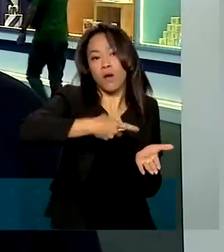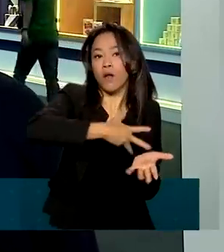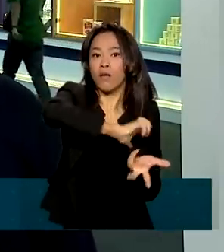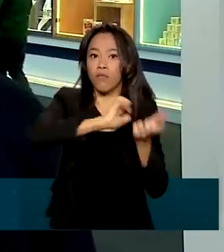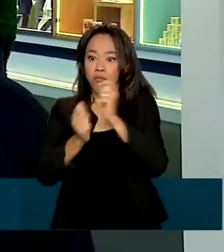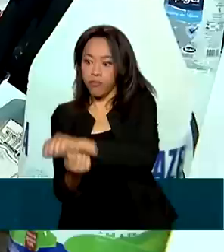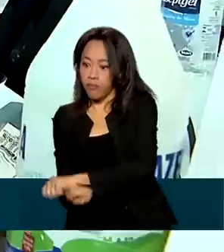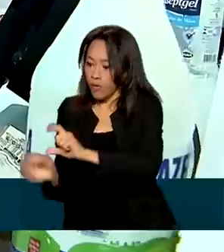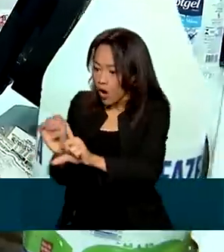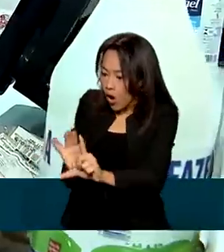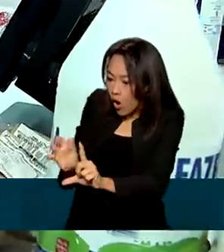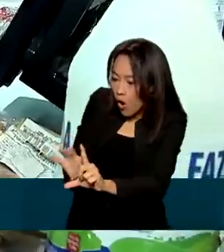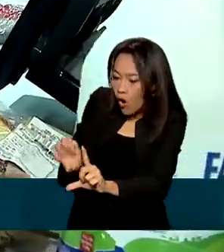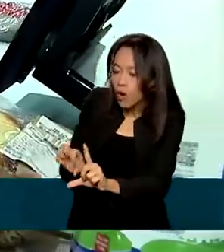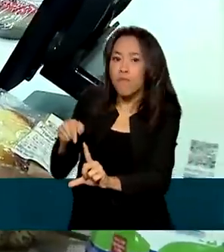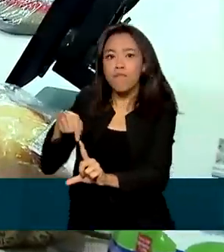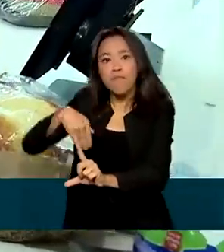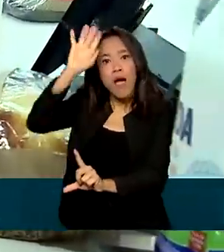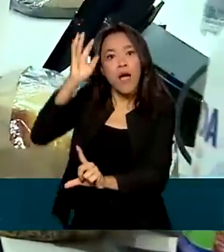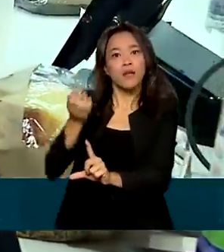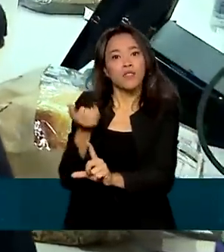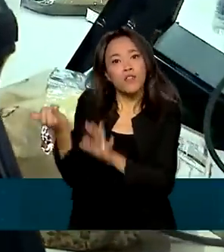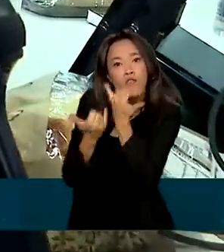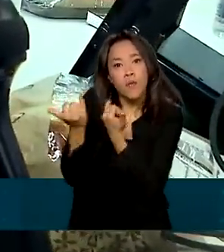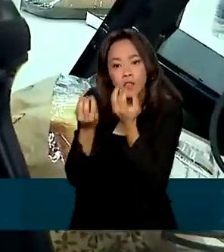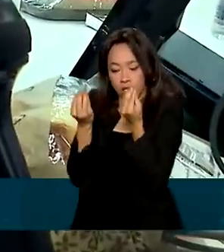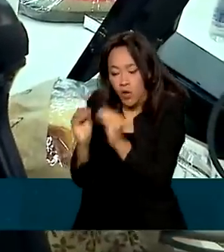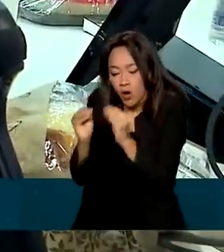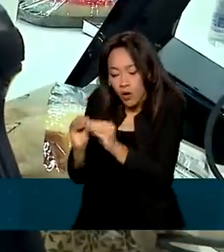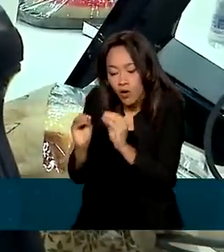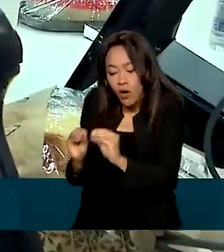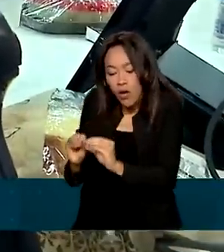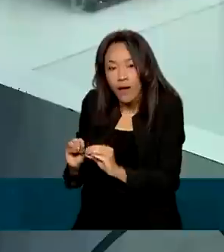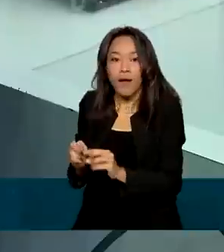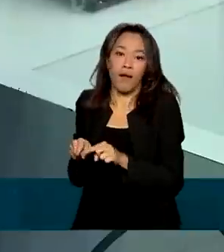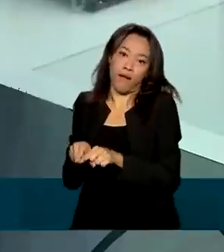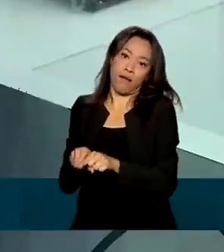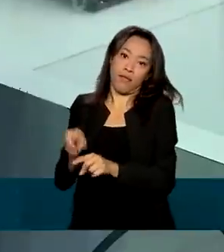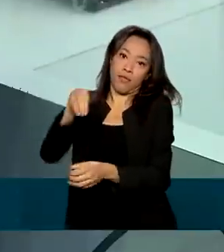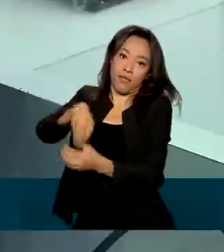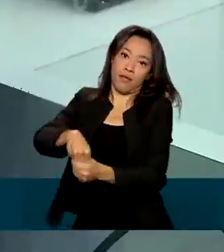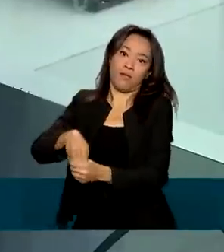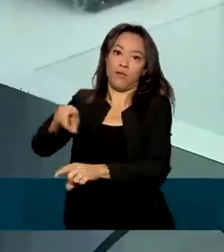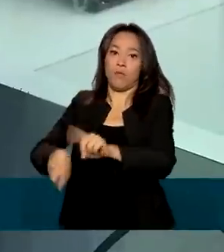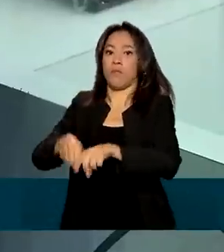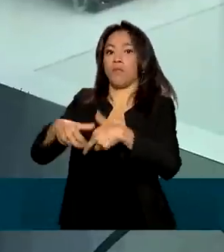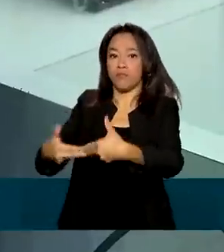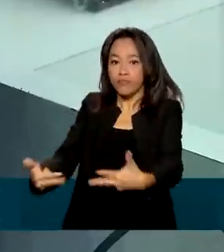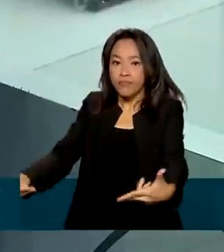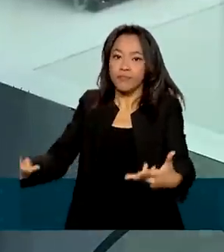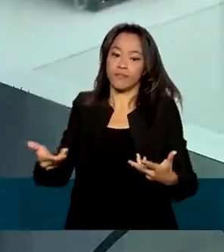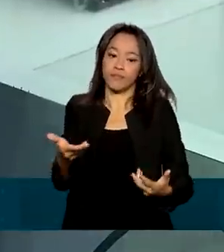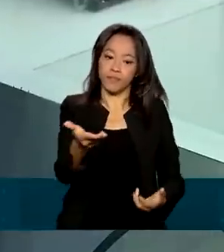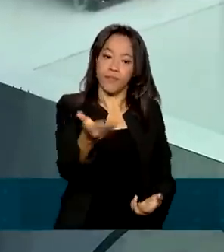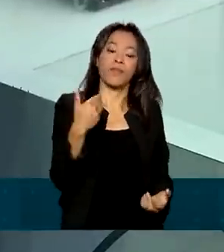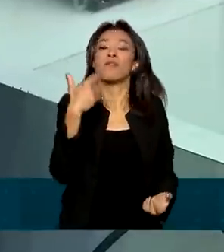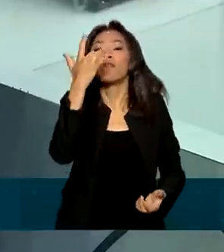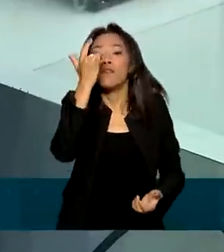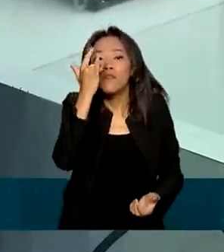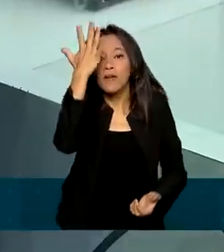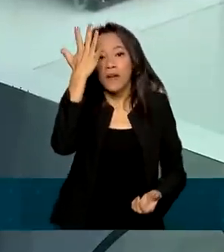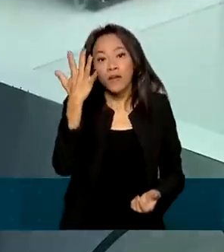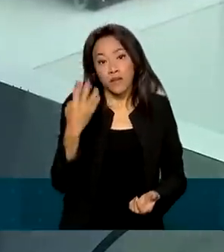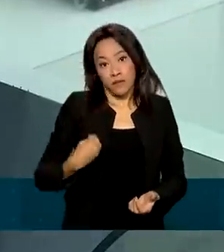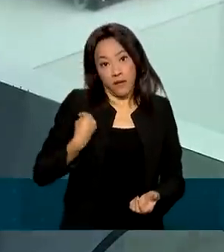de carregar mais informações do produto e essas informações dentro desta simbologia, facilitando a